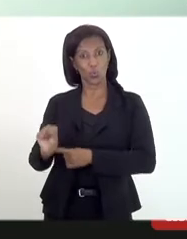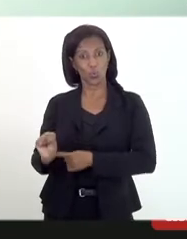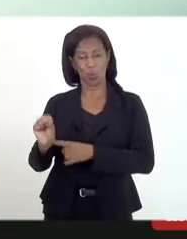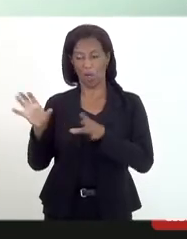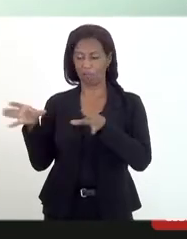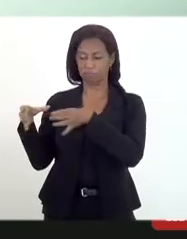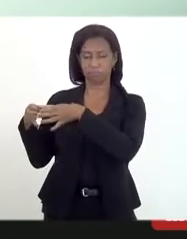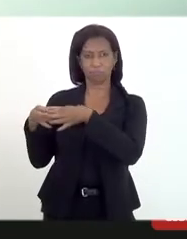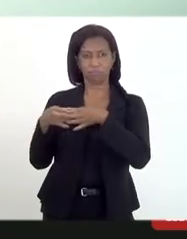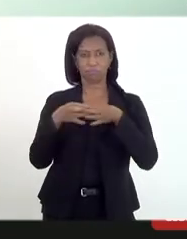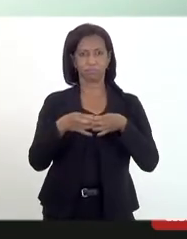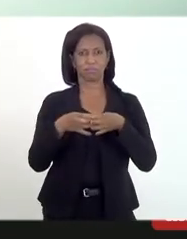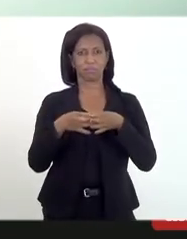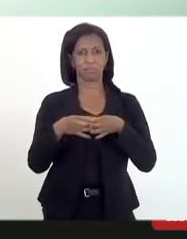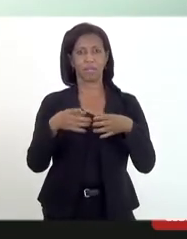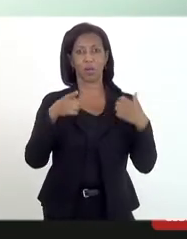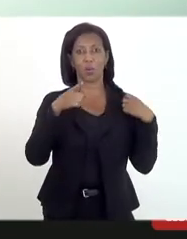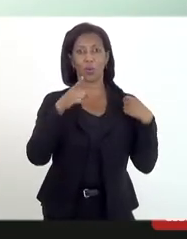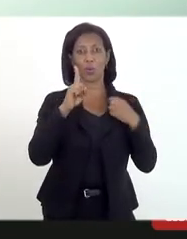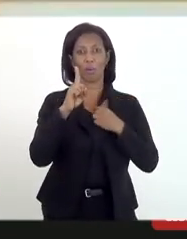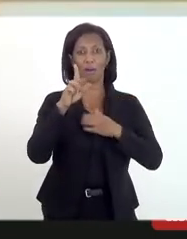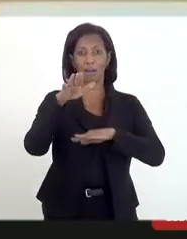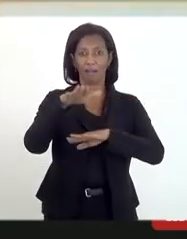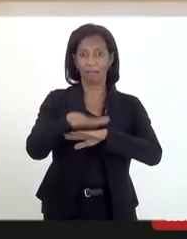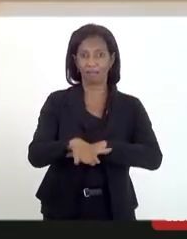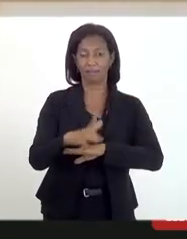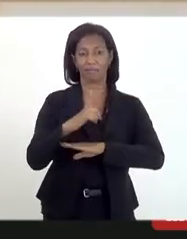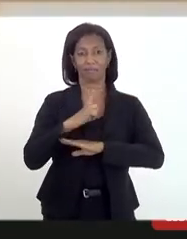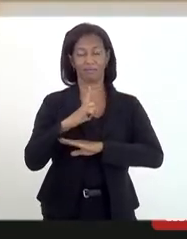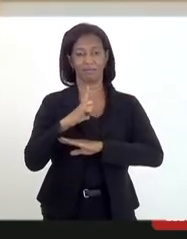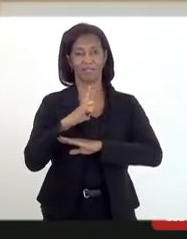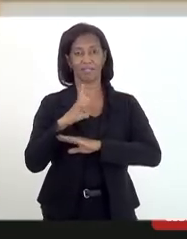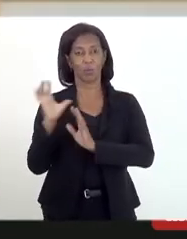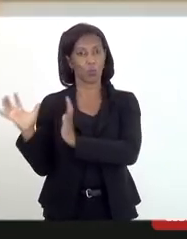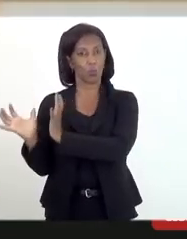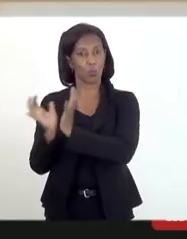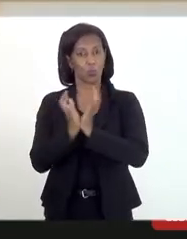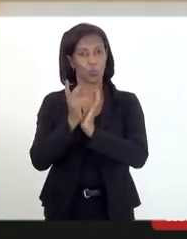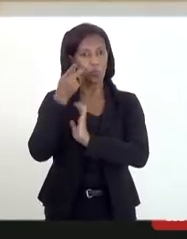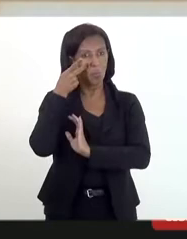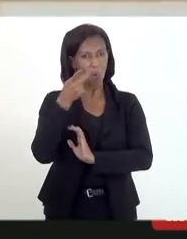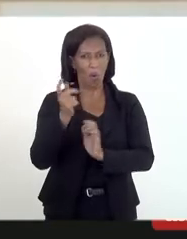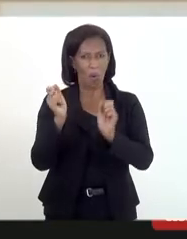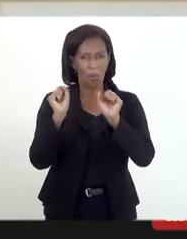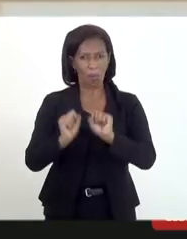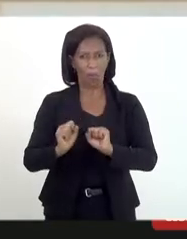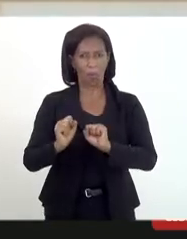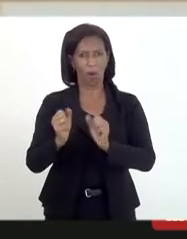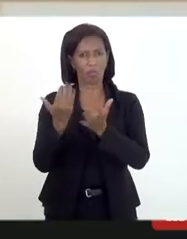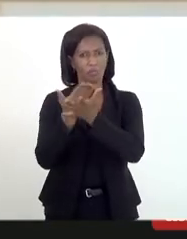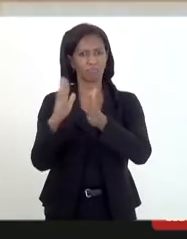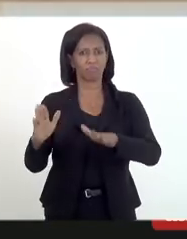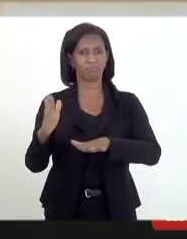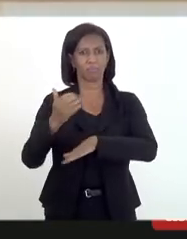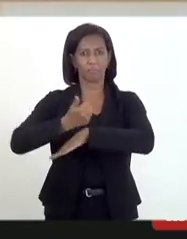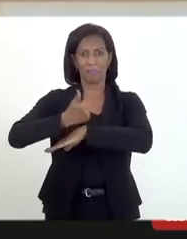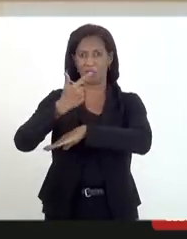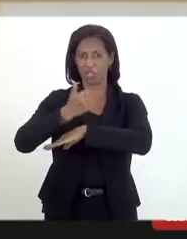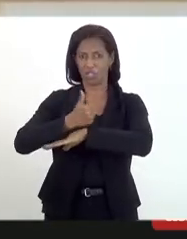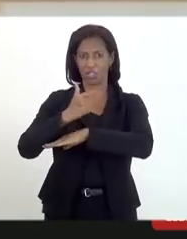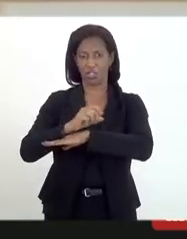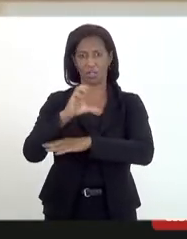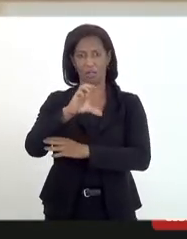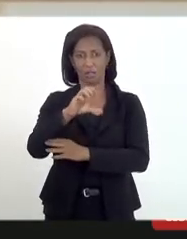na Assembleia, há uma hora. Se houver possibilidade, nós terminarmos ao meio-dia a CPI. Como a senhora